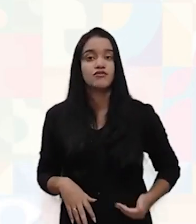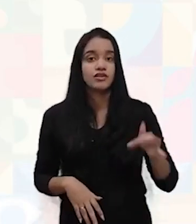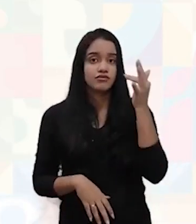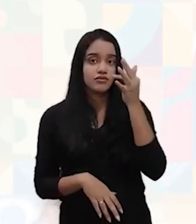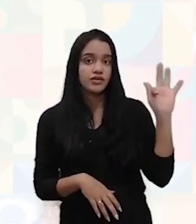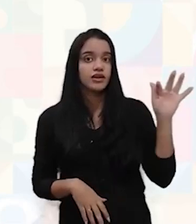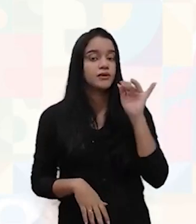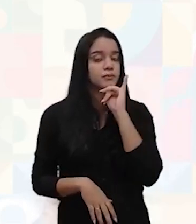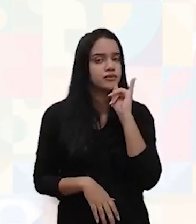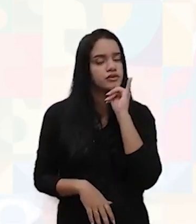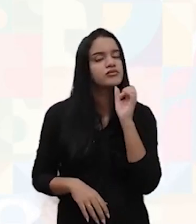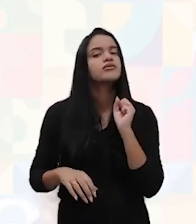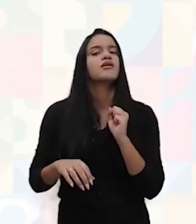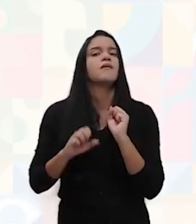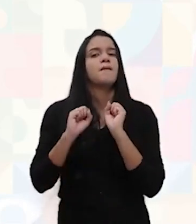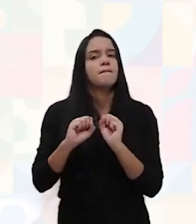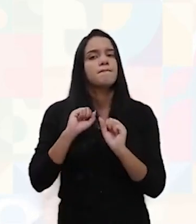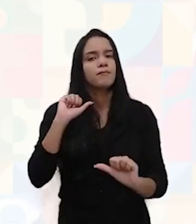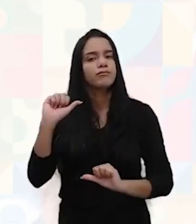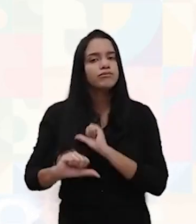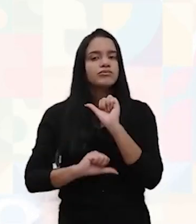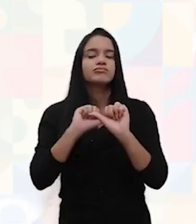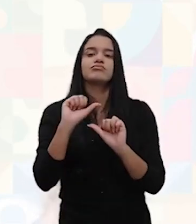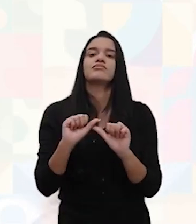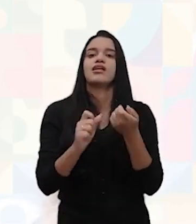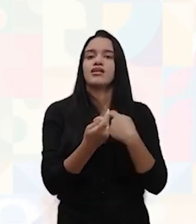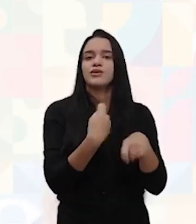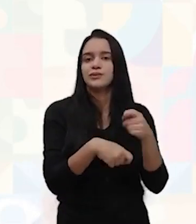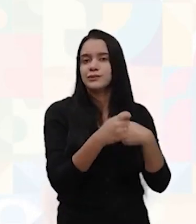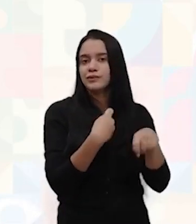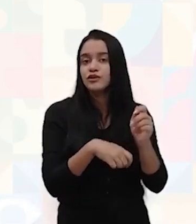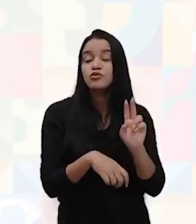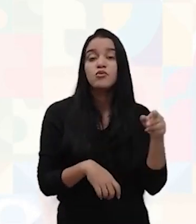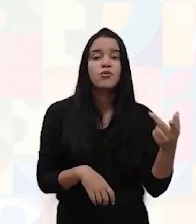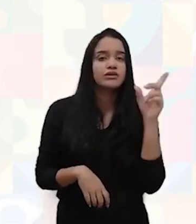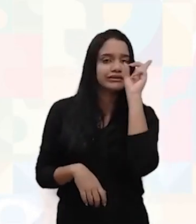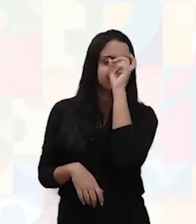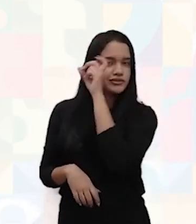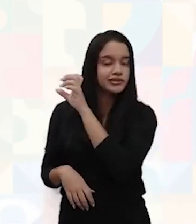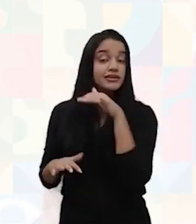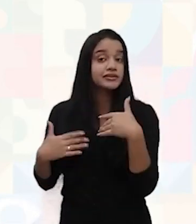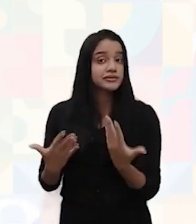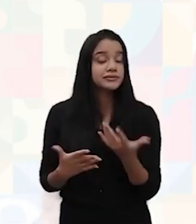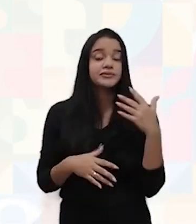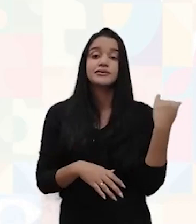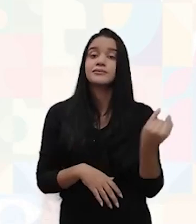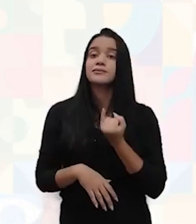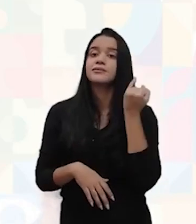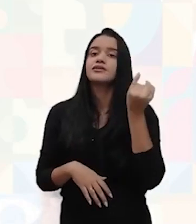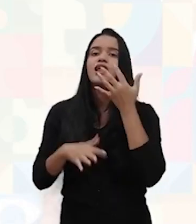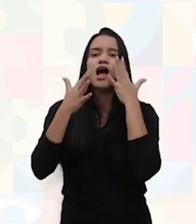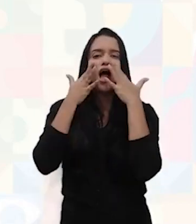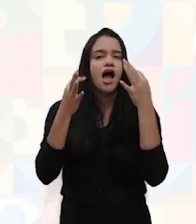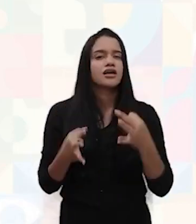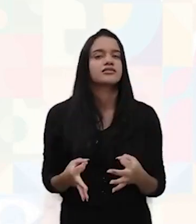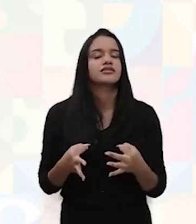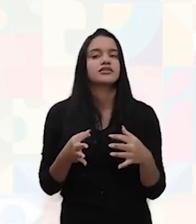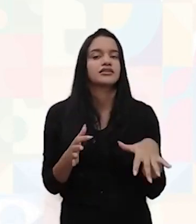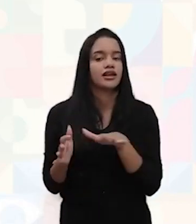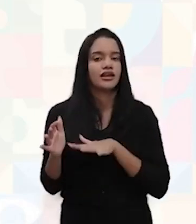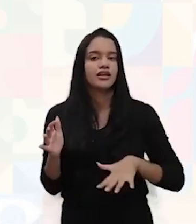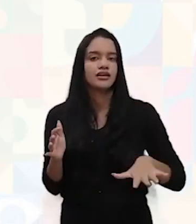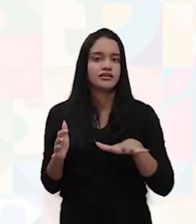exemplo, pode mexer na economia, pode favorecer ou como pode dificultar. Então, é importante estar atento ao cenário econômico do país.